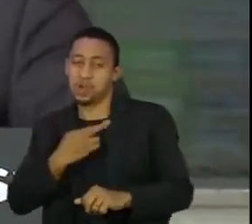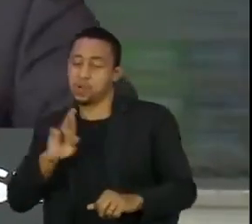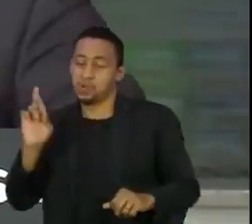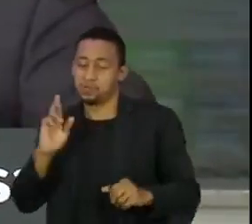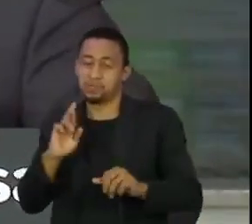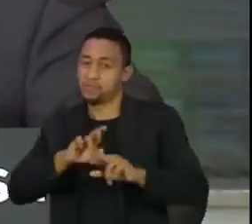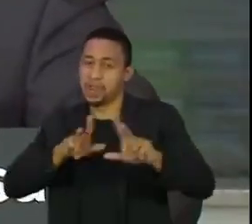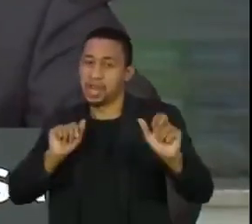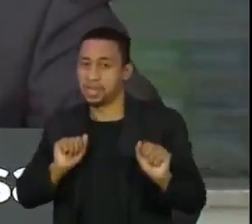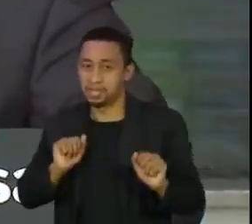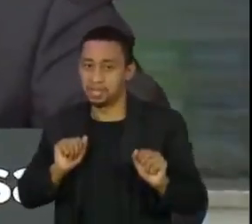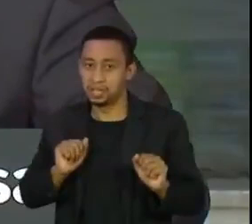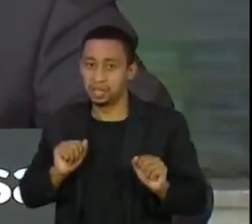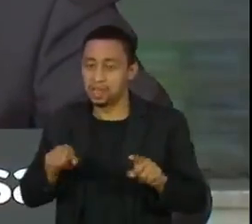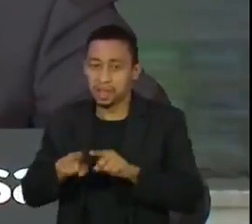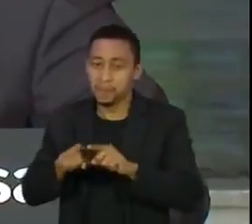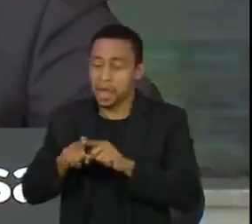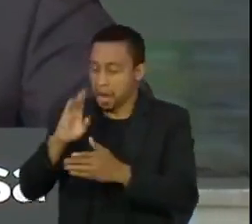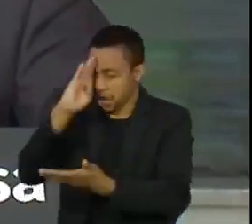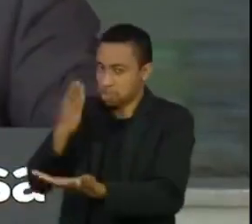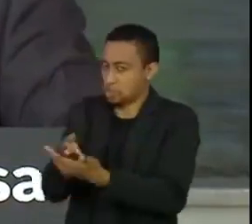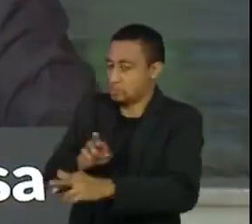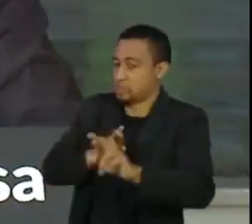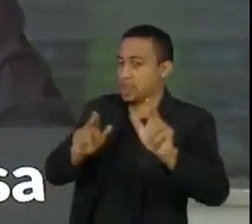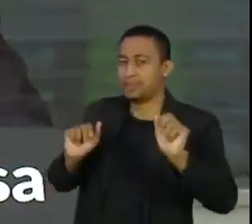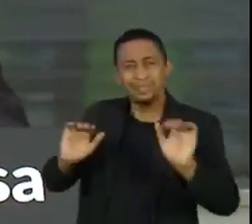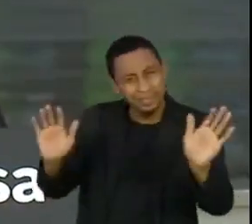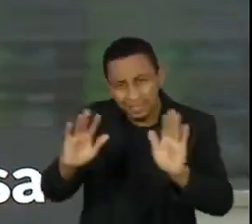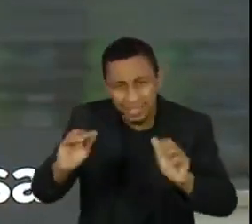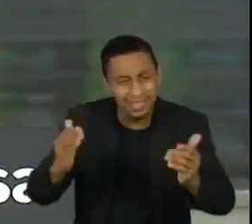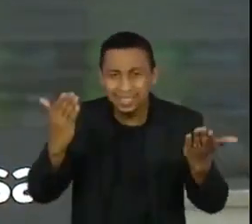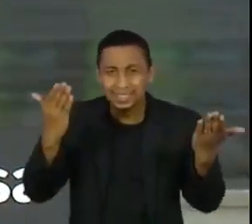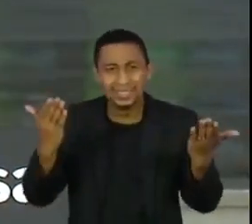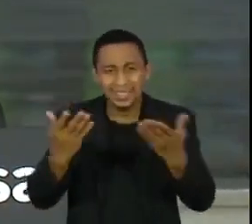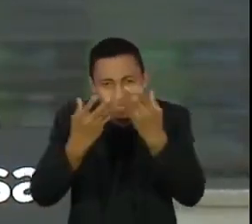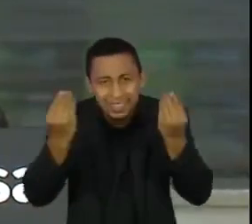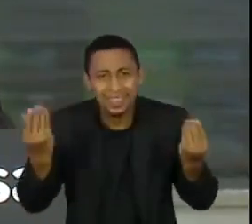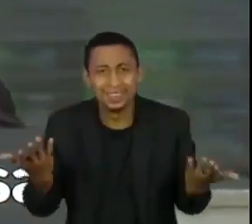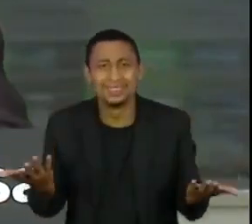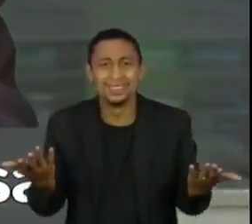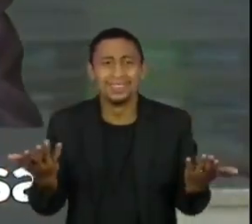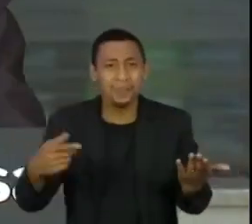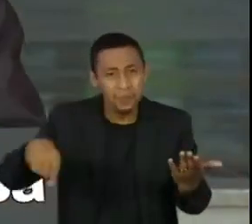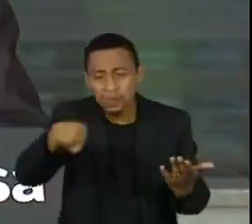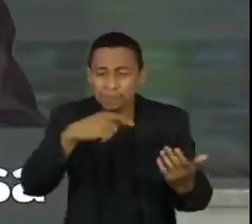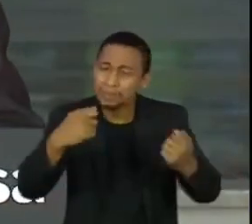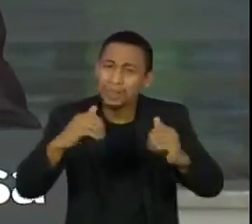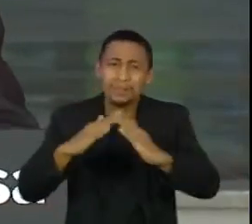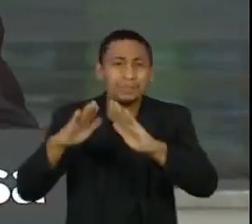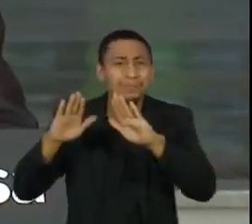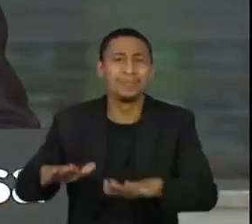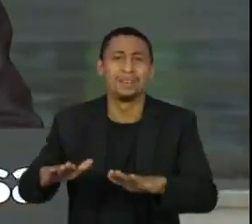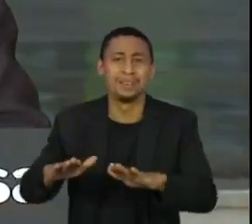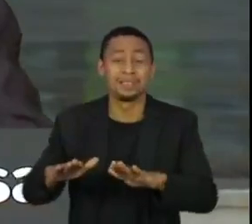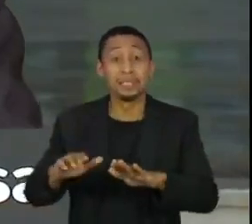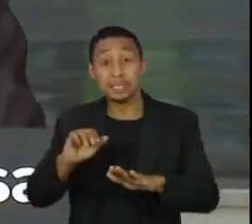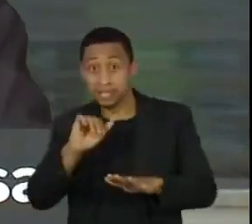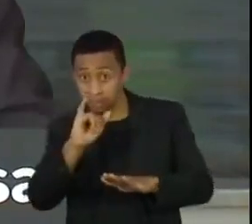cômodo para quem tem uma condição social maior para ficar em casa. Mas para aqueles que forem para a rua,